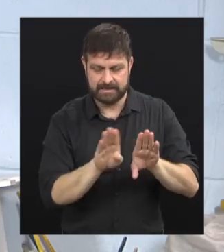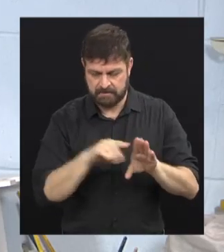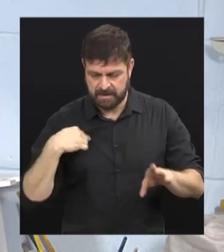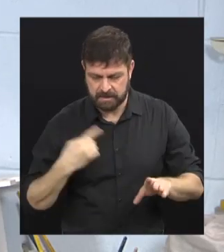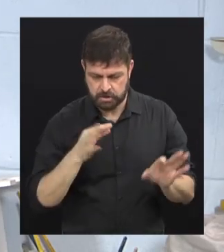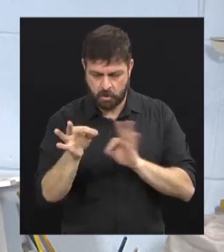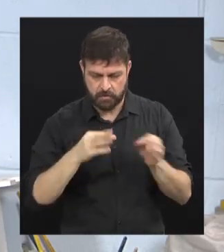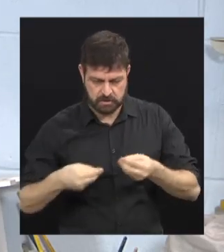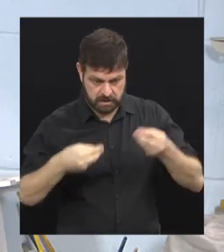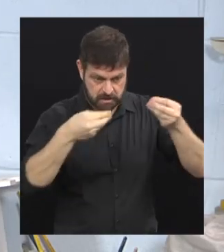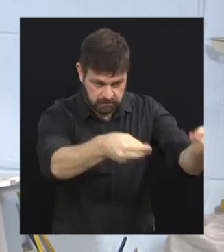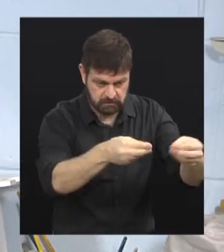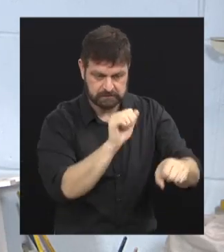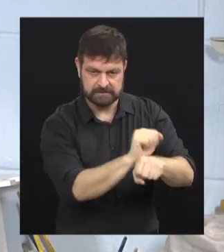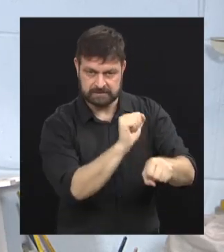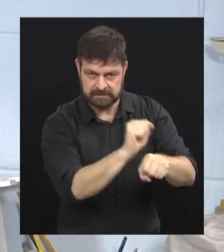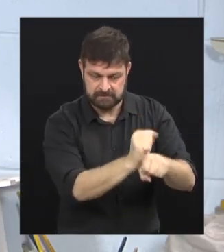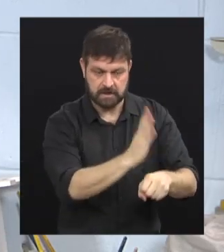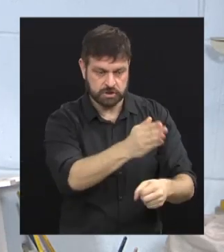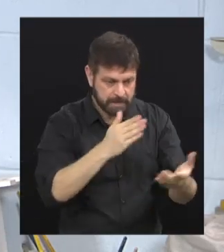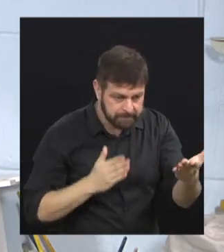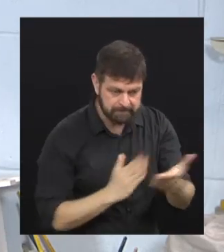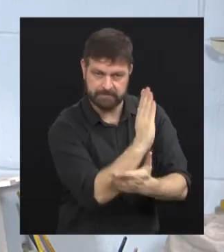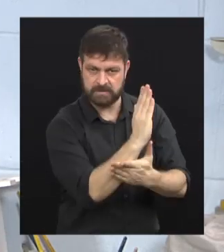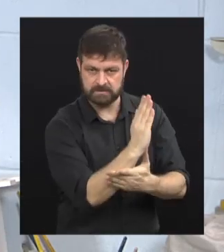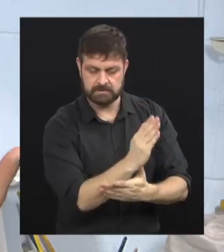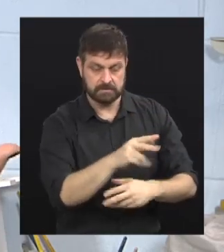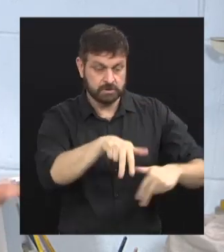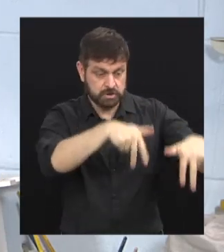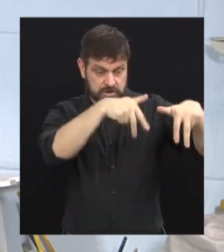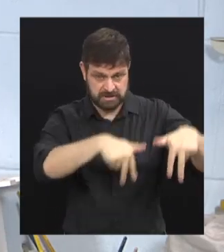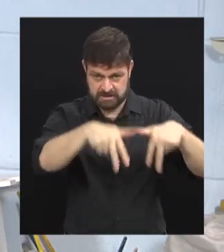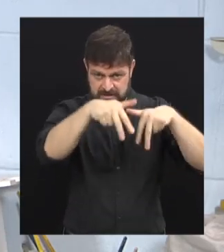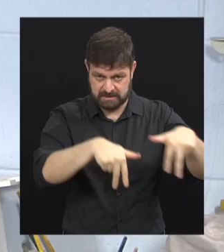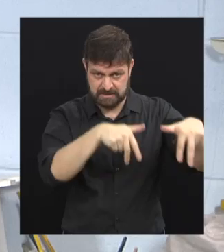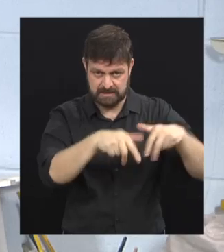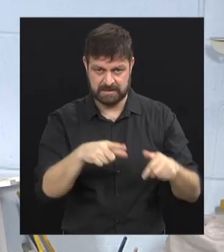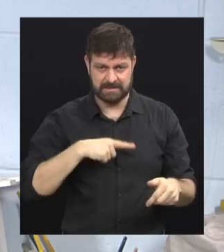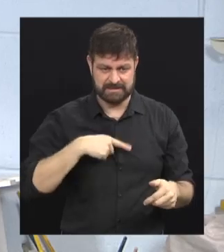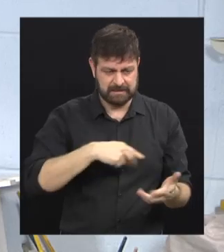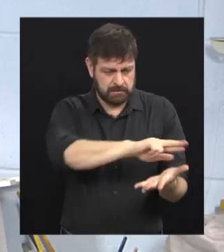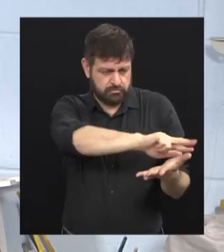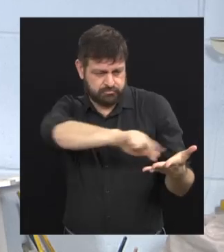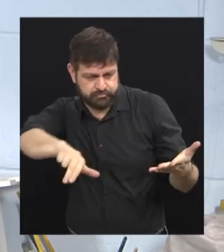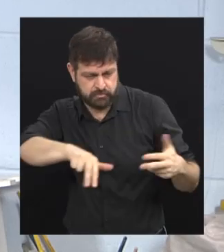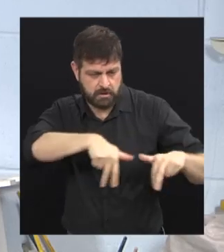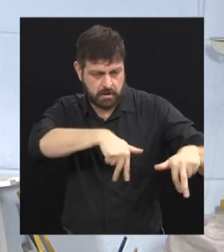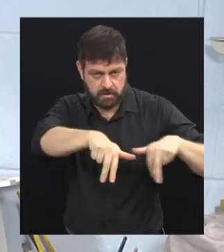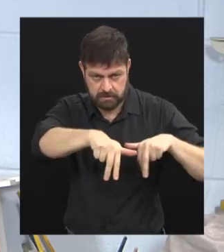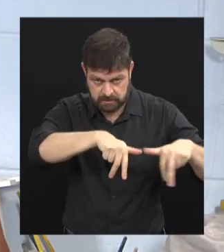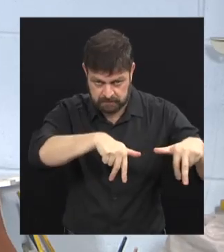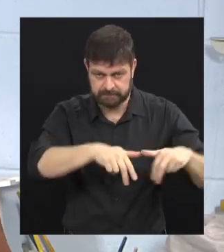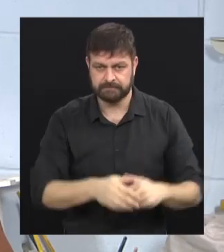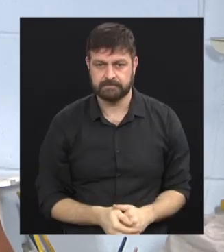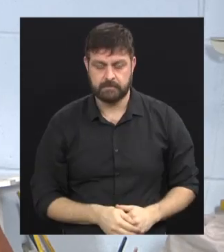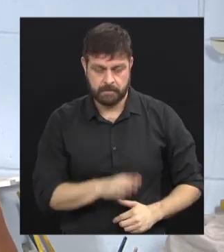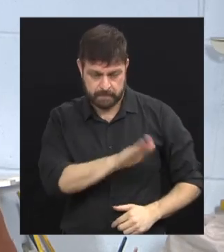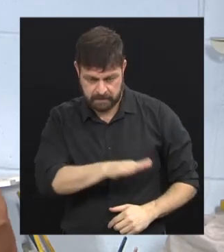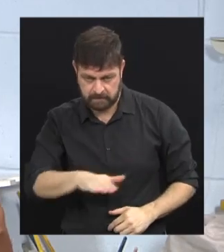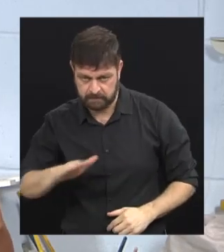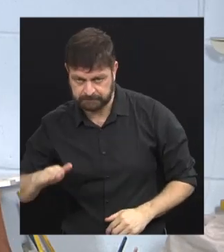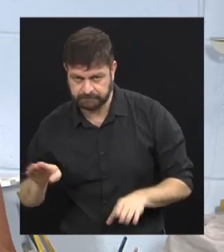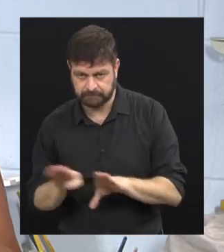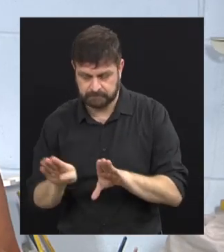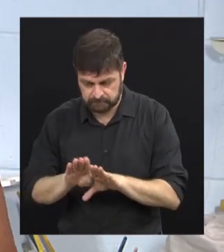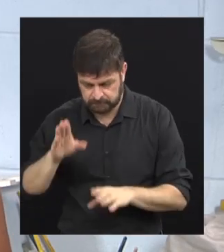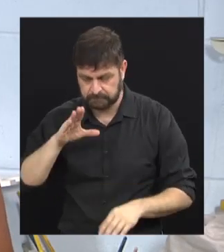gente também tem um projeto no PRONAC, que já foi aprovado, que é de dança, então são vários tipos de dança, para as